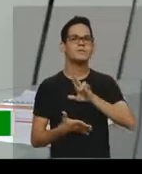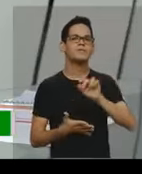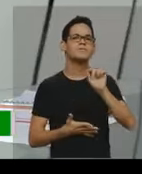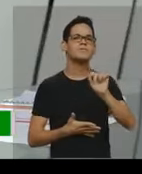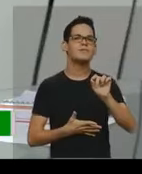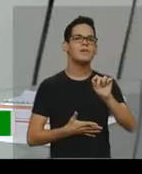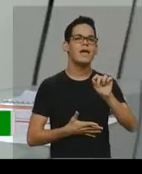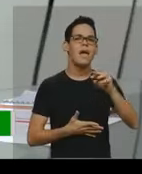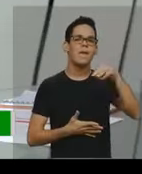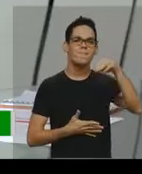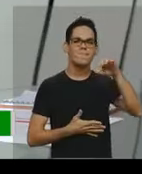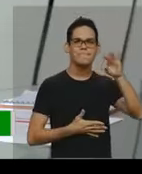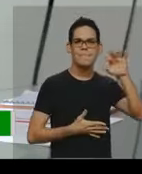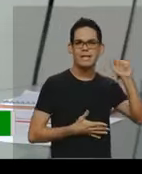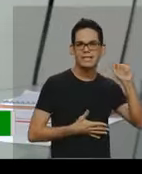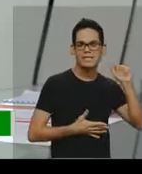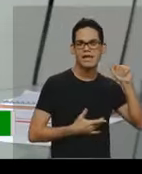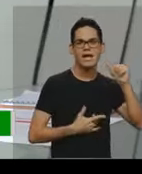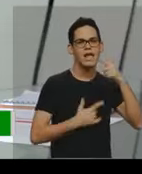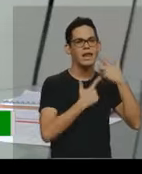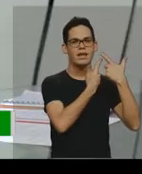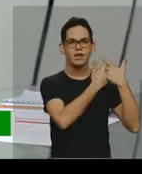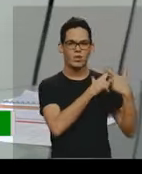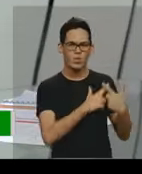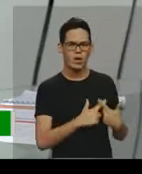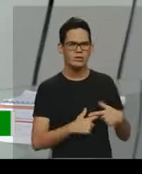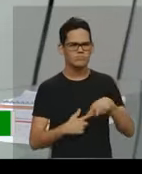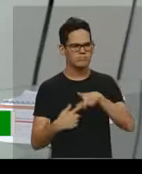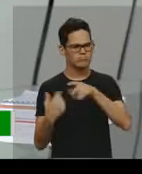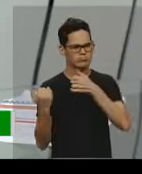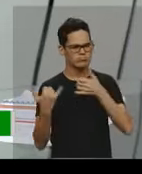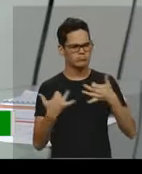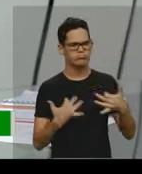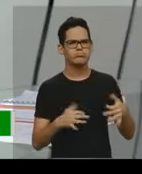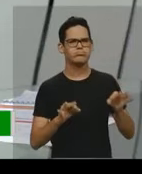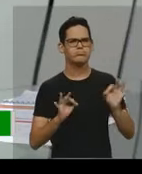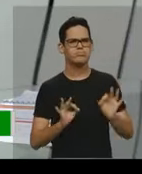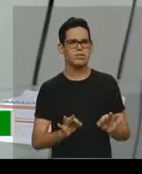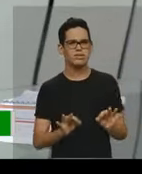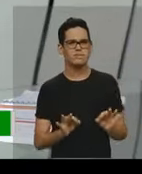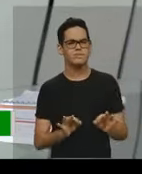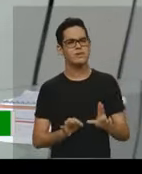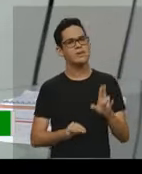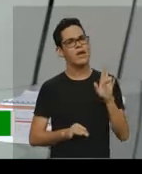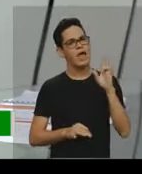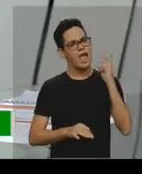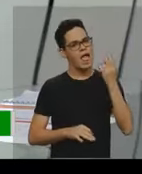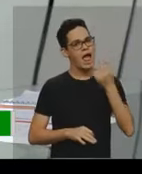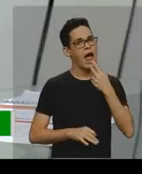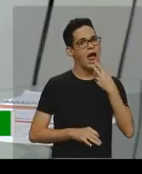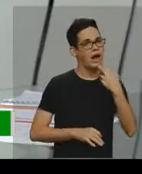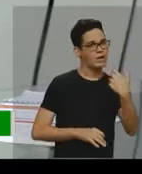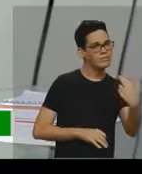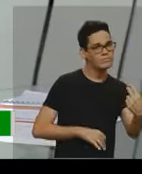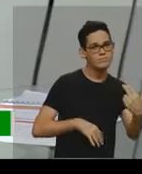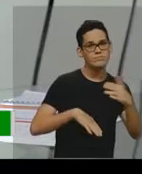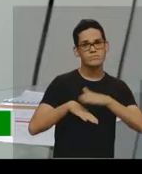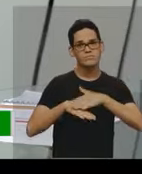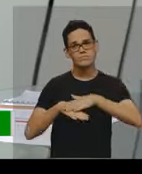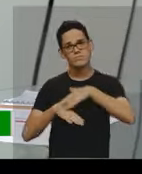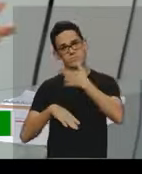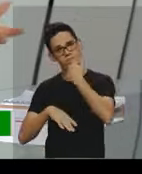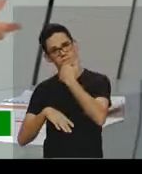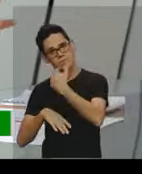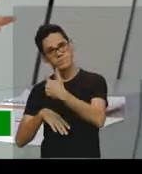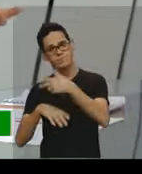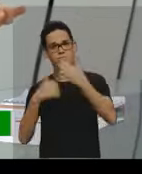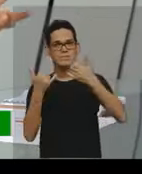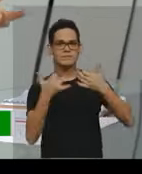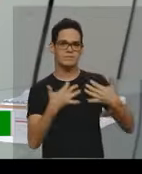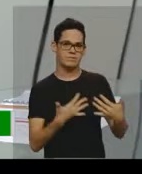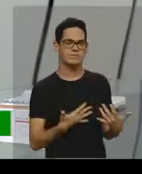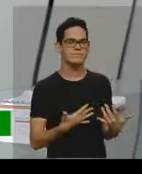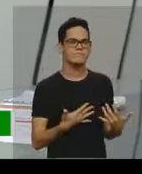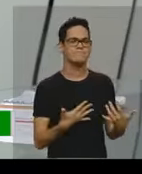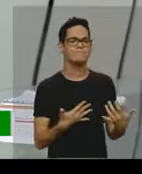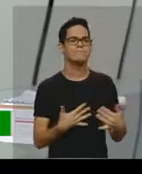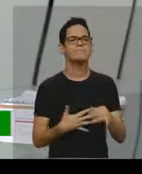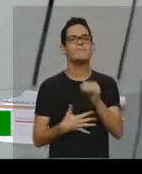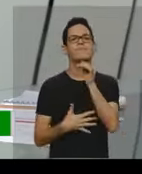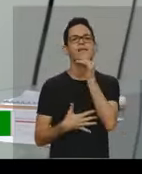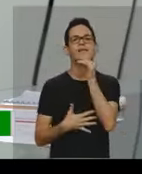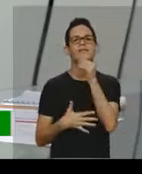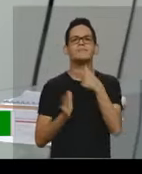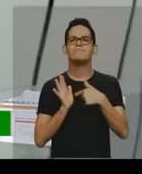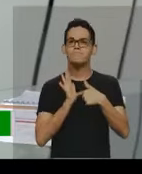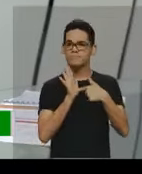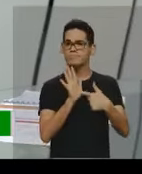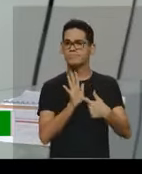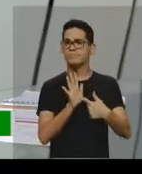é isso mesmo que a professora Guilmar explicou muito bem, é o código explicando ele mesmo. Então, quando tem, eu dei até